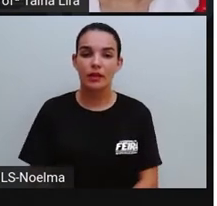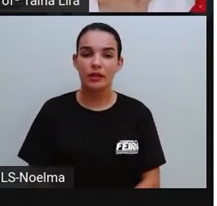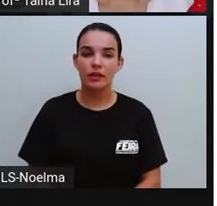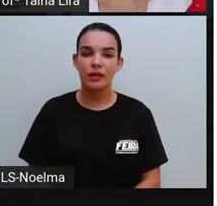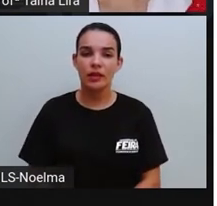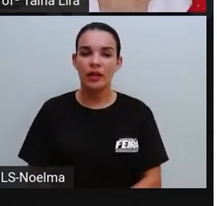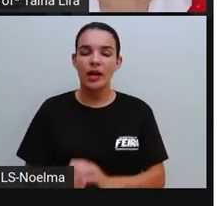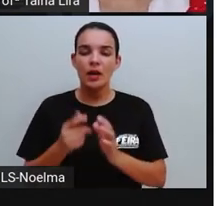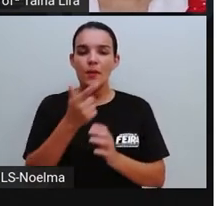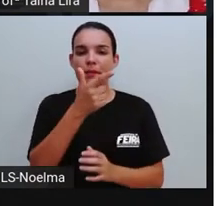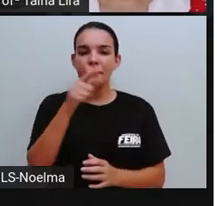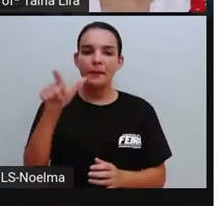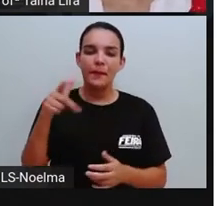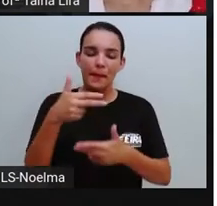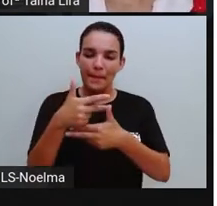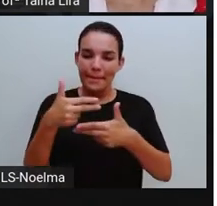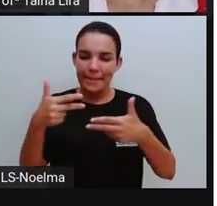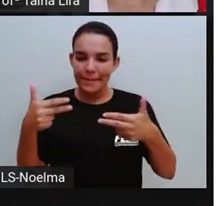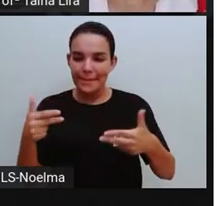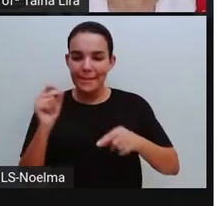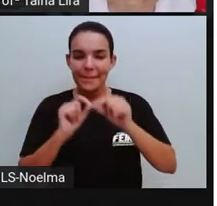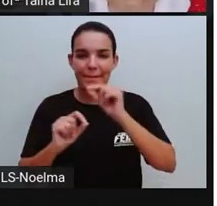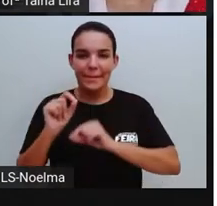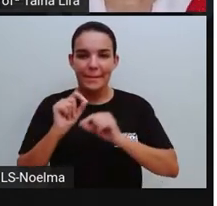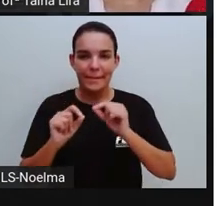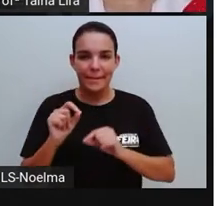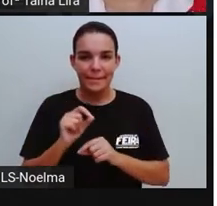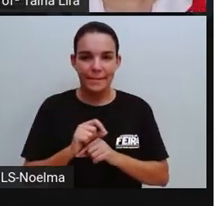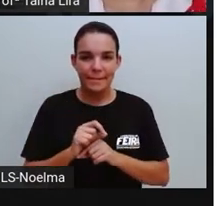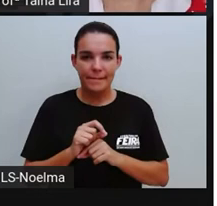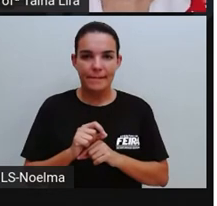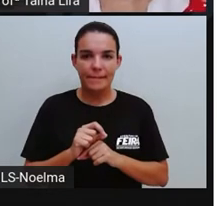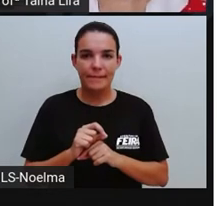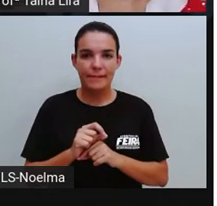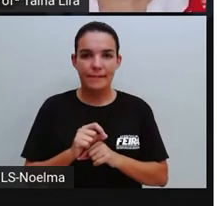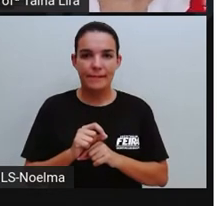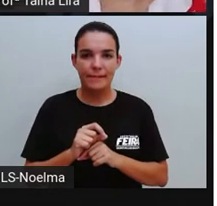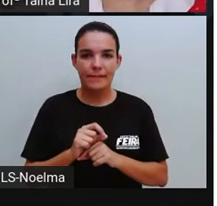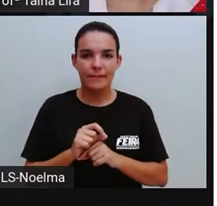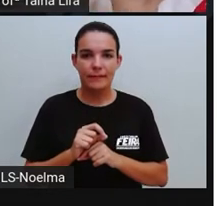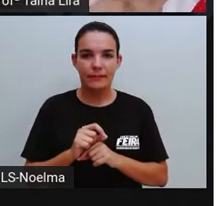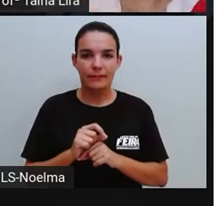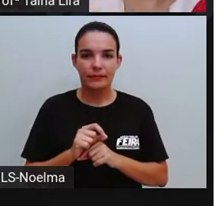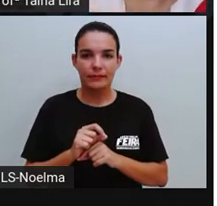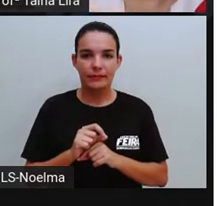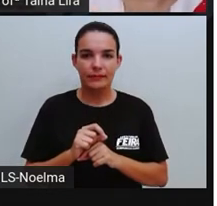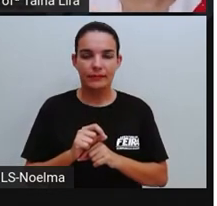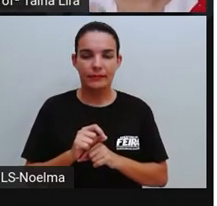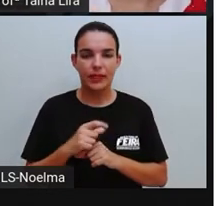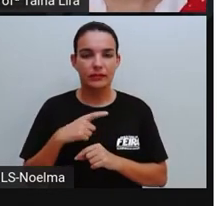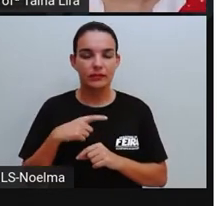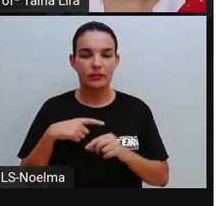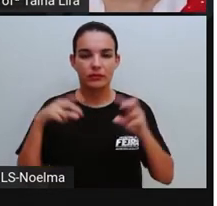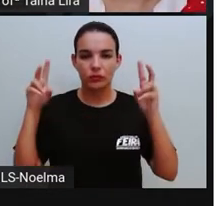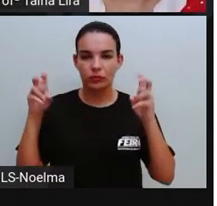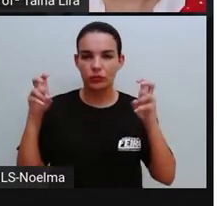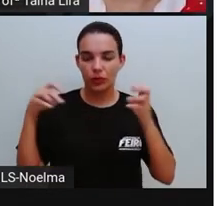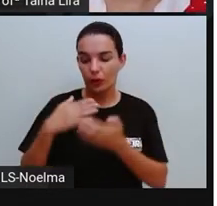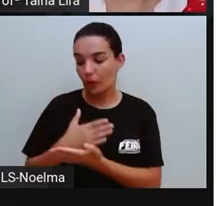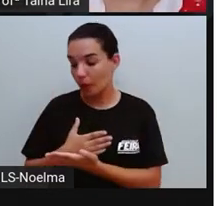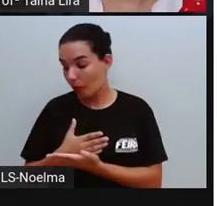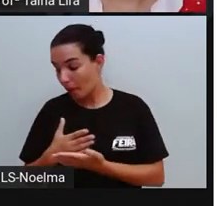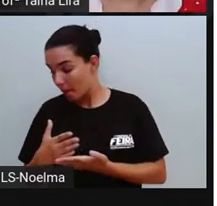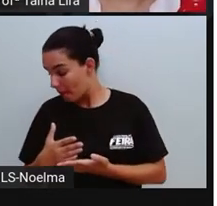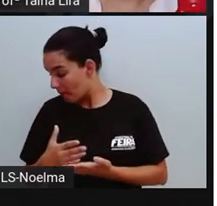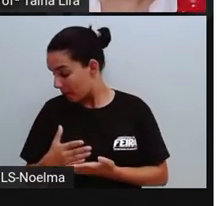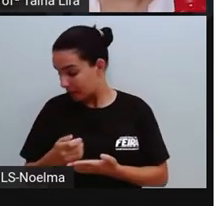Outro elemento aí é a introdução. Após o título, a gente começa a escrever aí